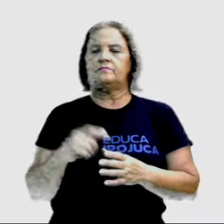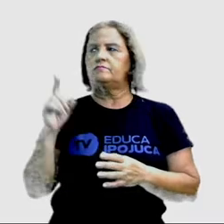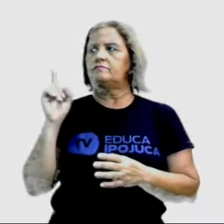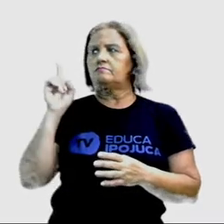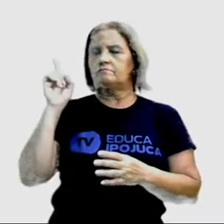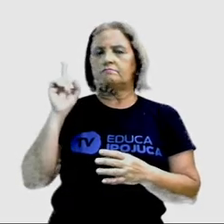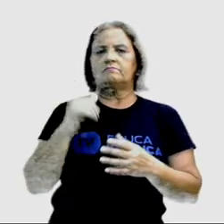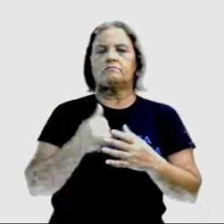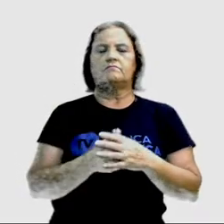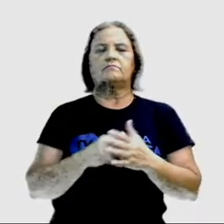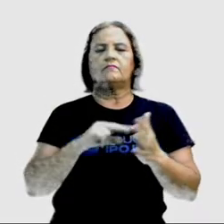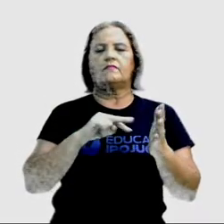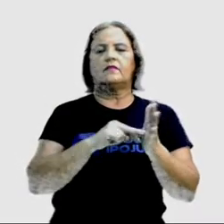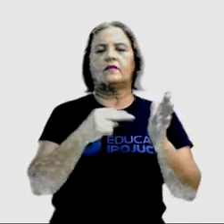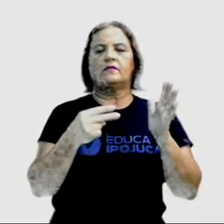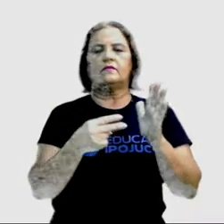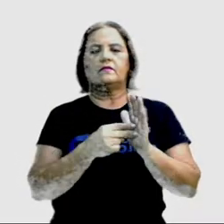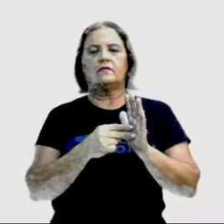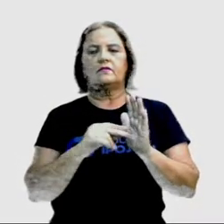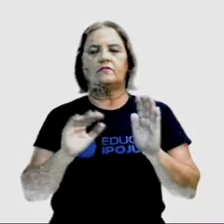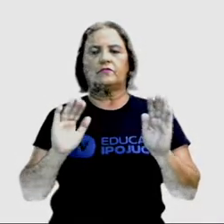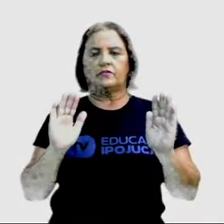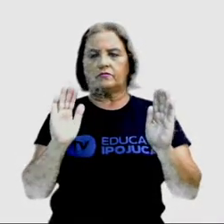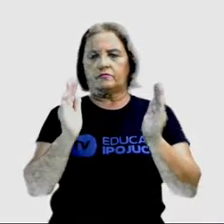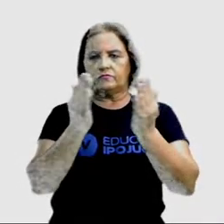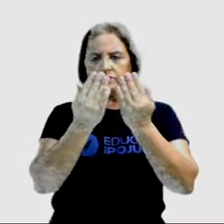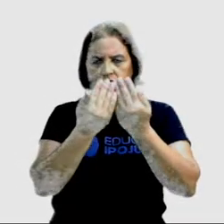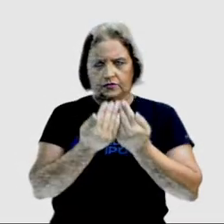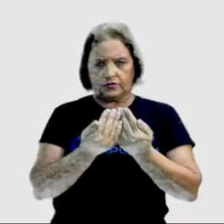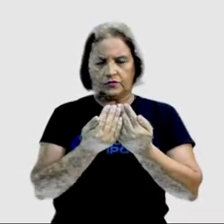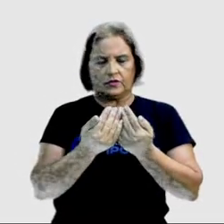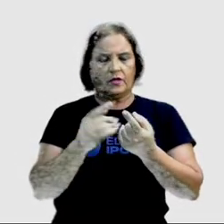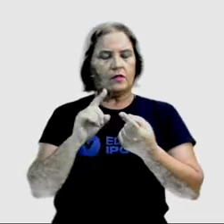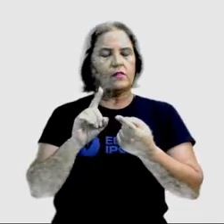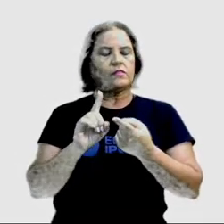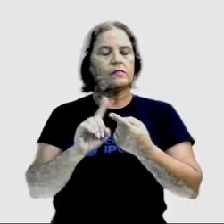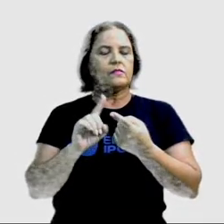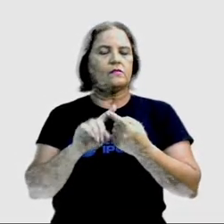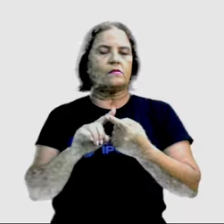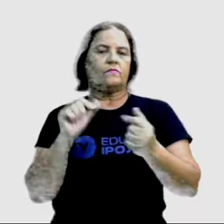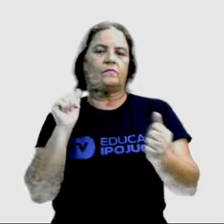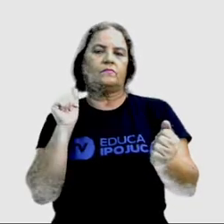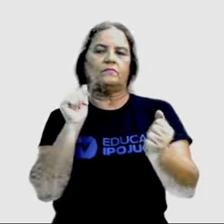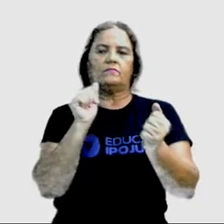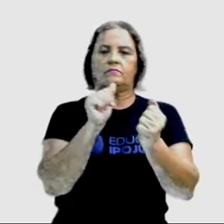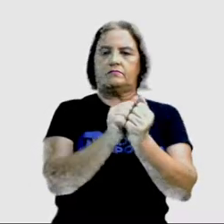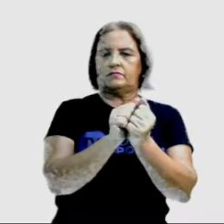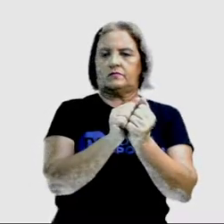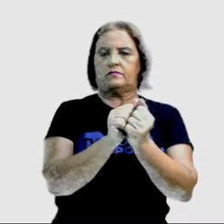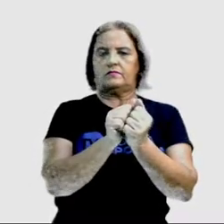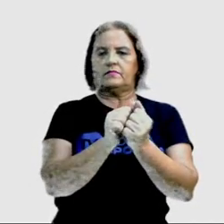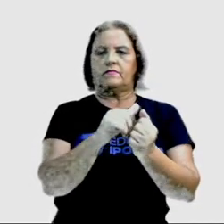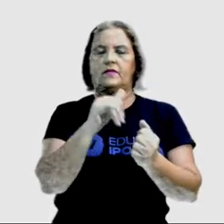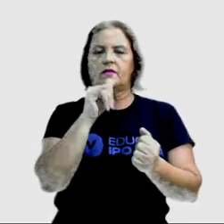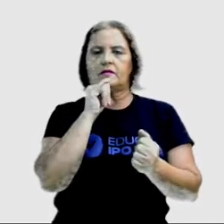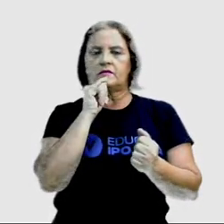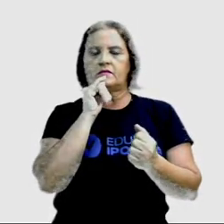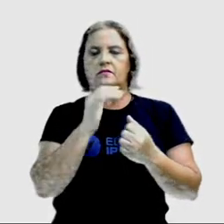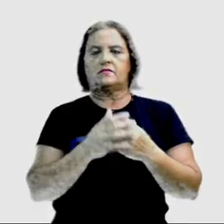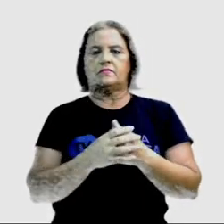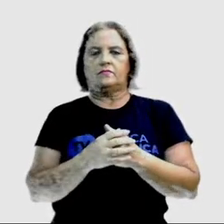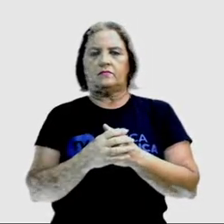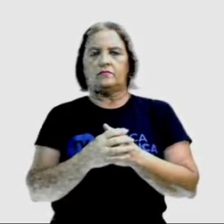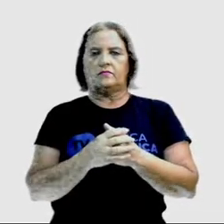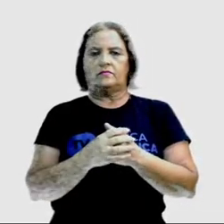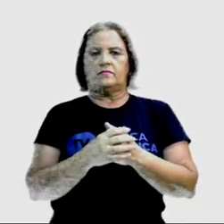Close pode significar fechar e também perto. Olha o exemplo aqui. Adam Levine was very close